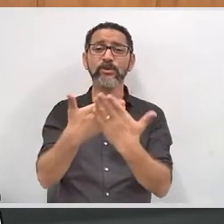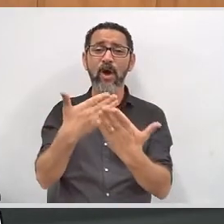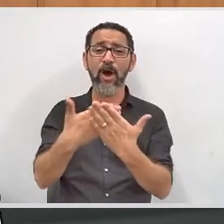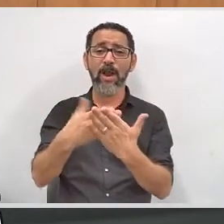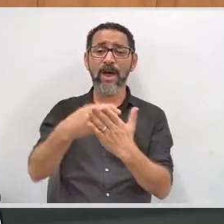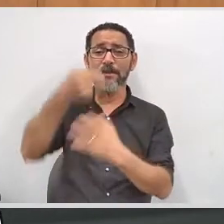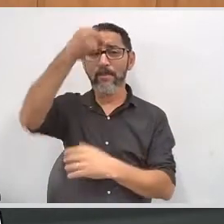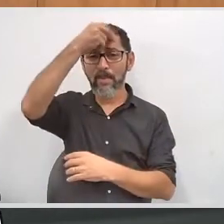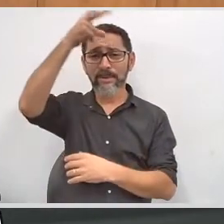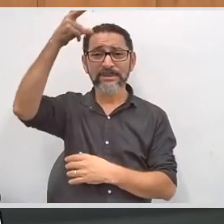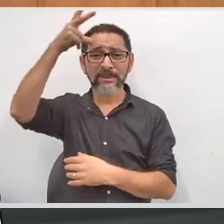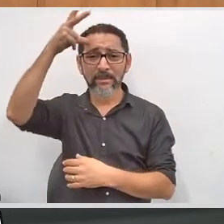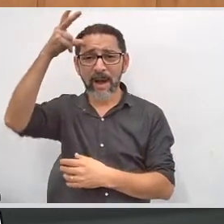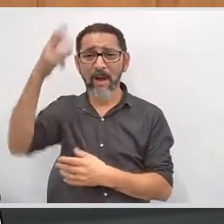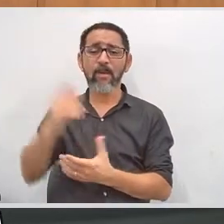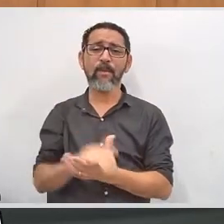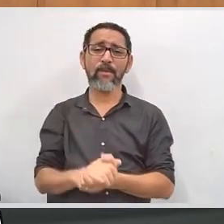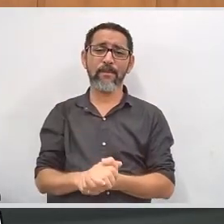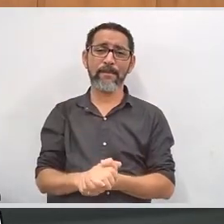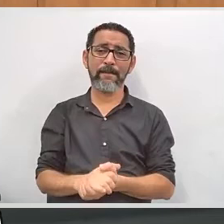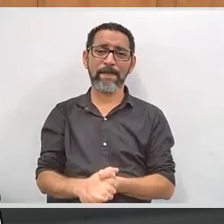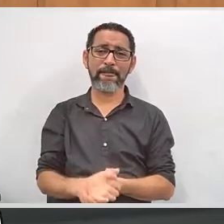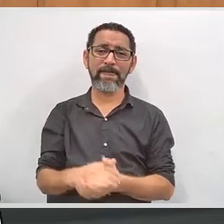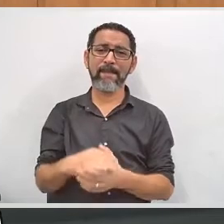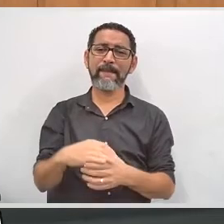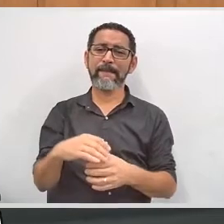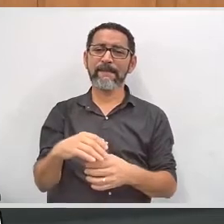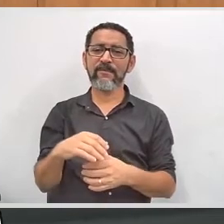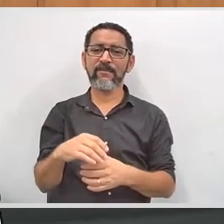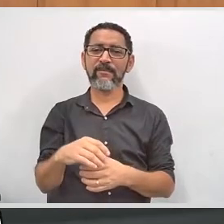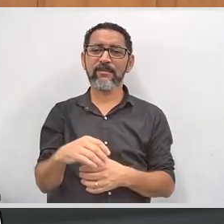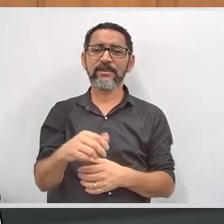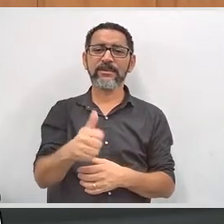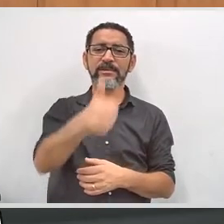nesse projeto. Foram 197,